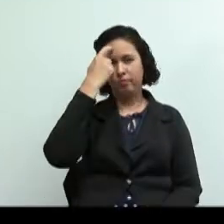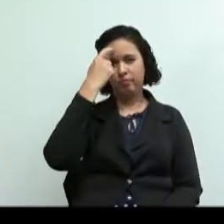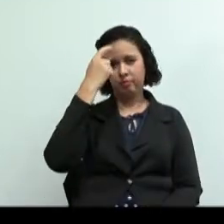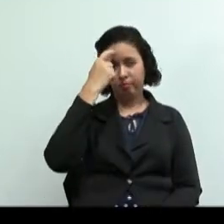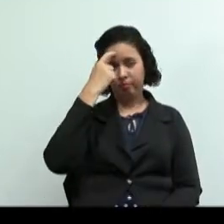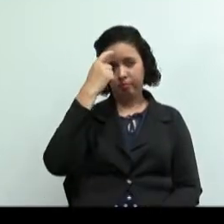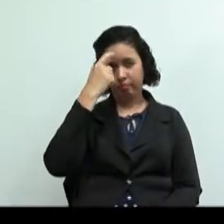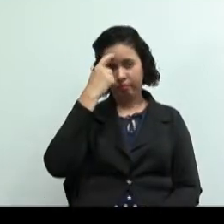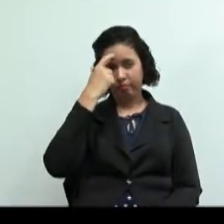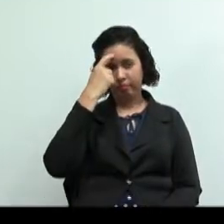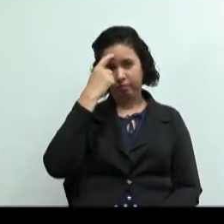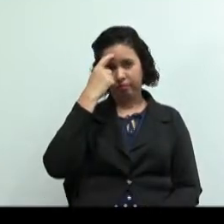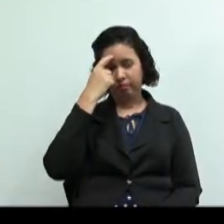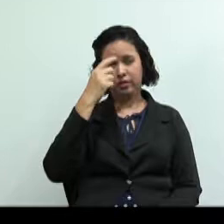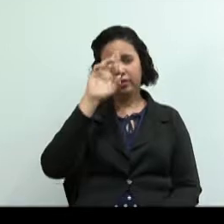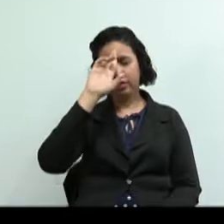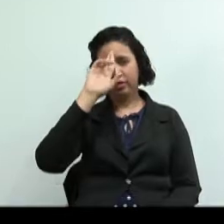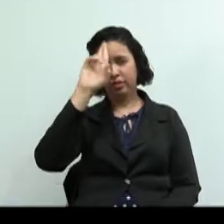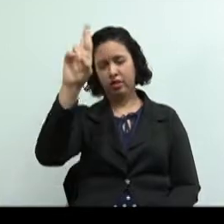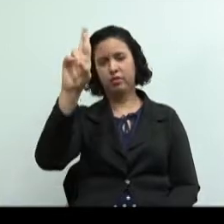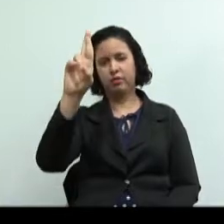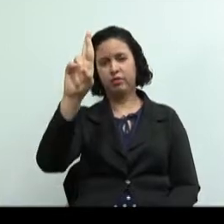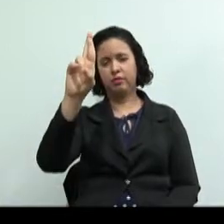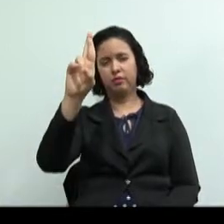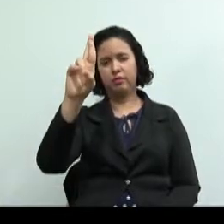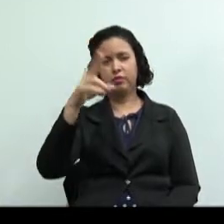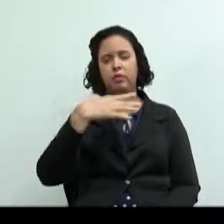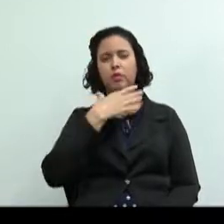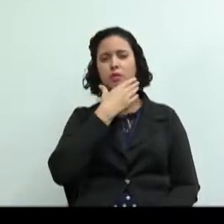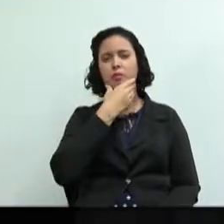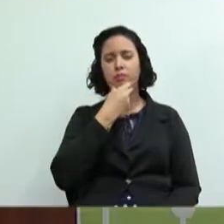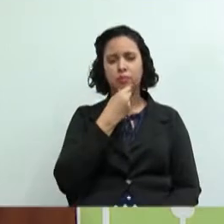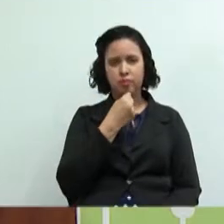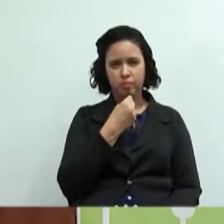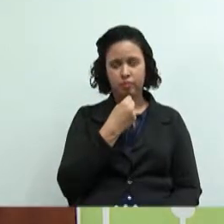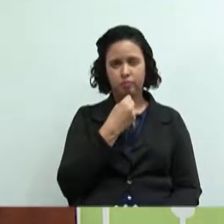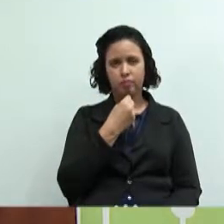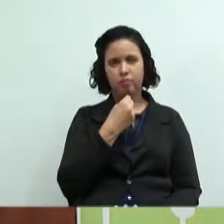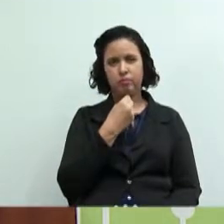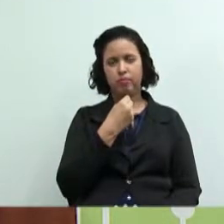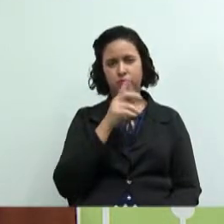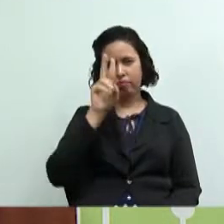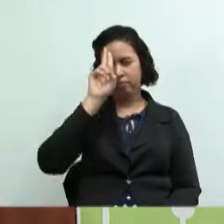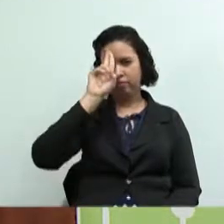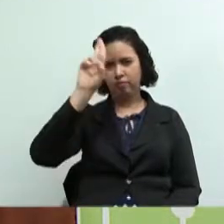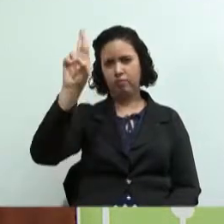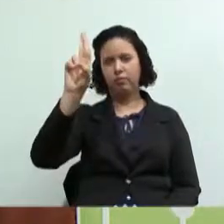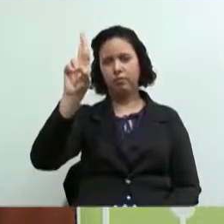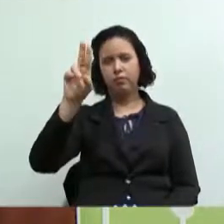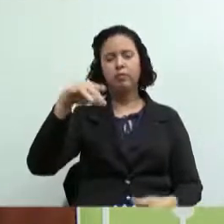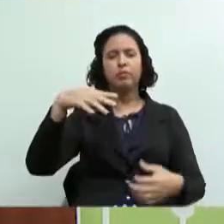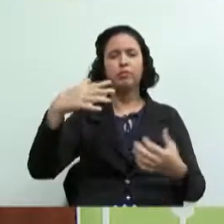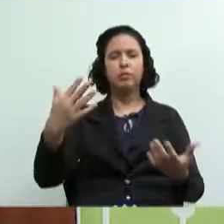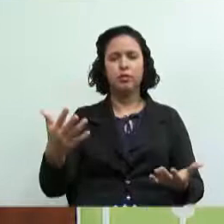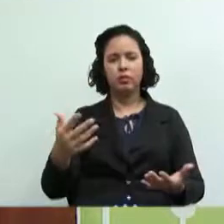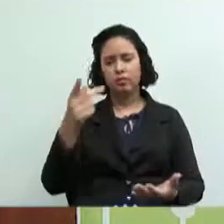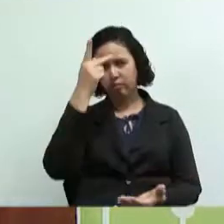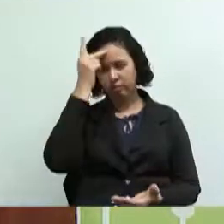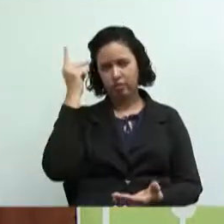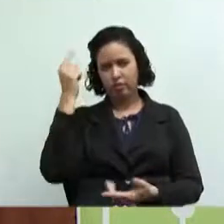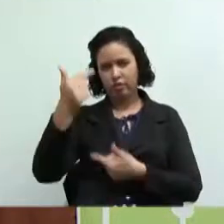patrões, empregados em homens de negócio, onde os próprios empregados se tornam seus patrões.